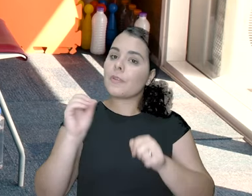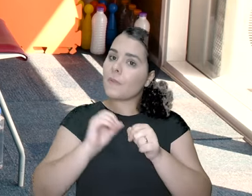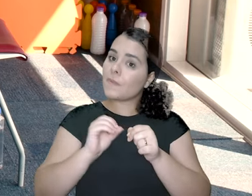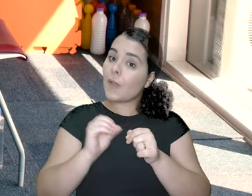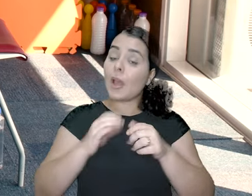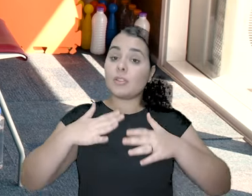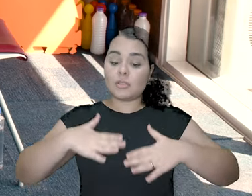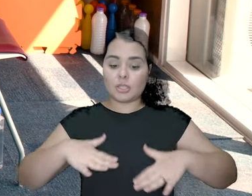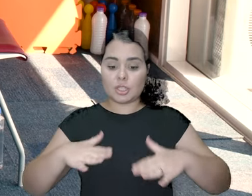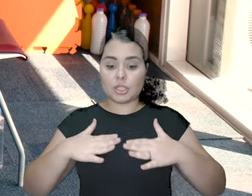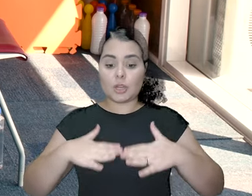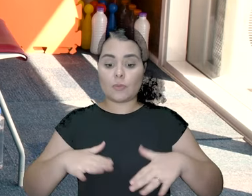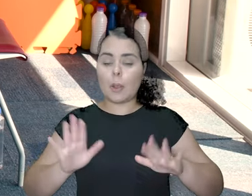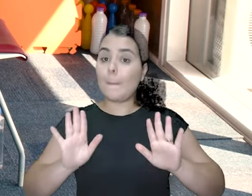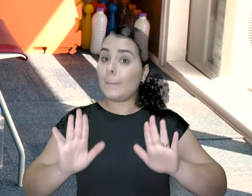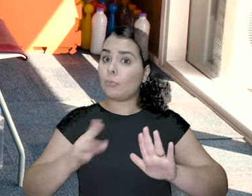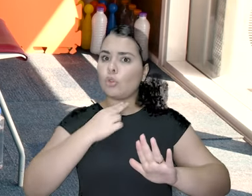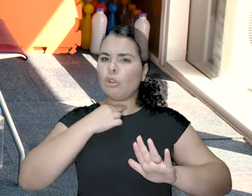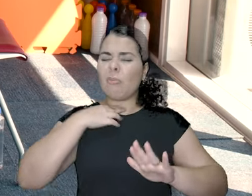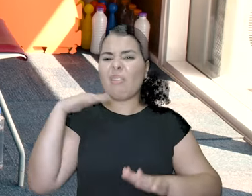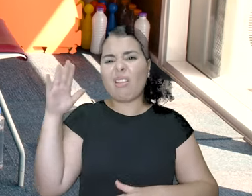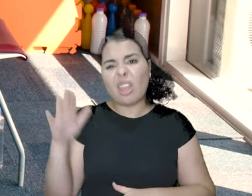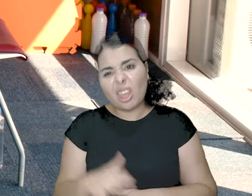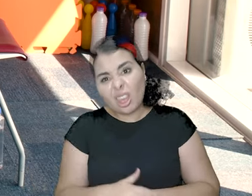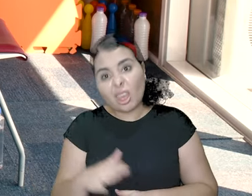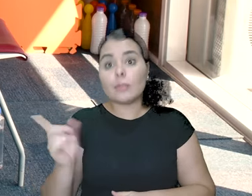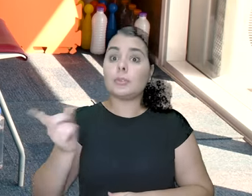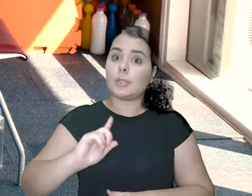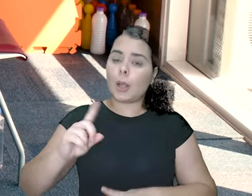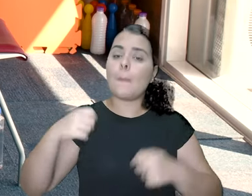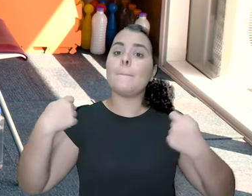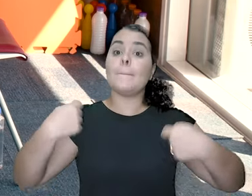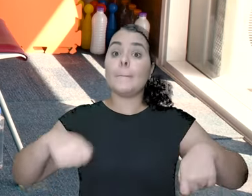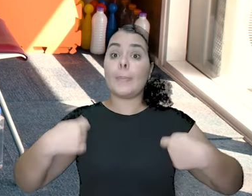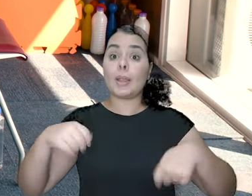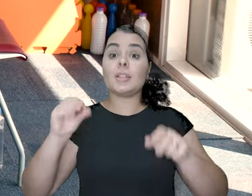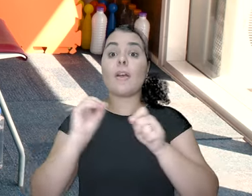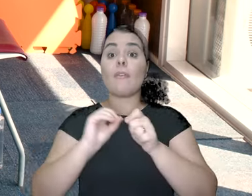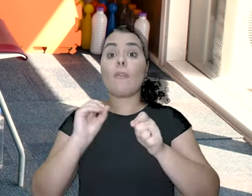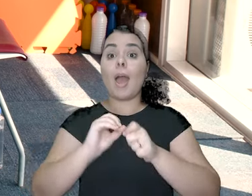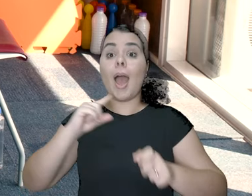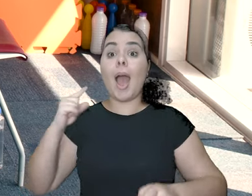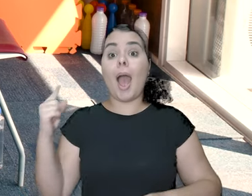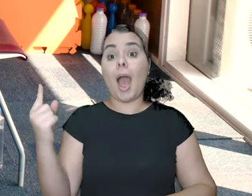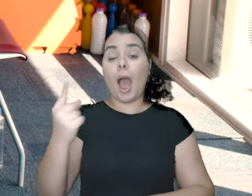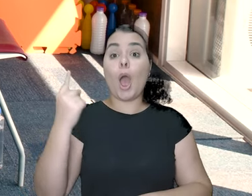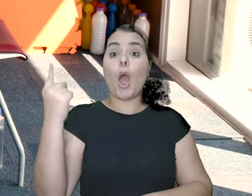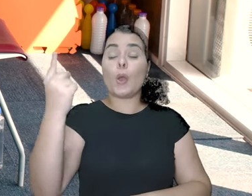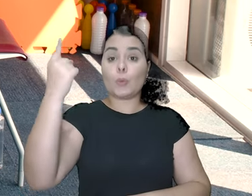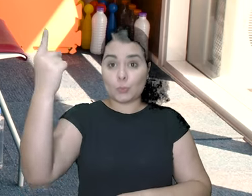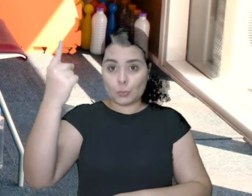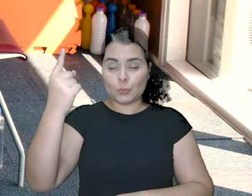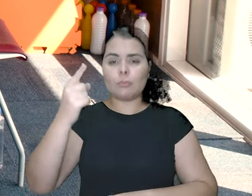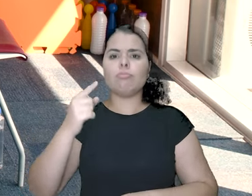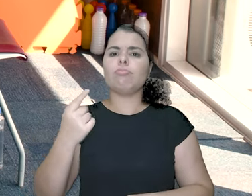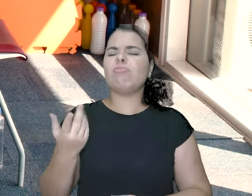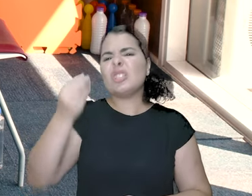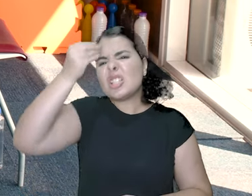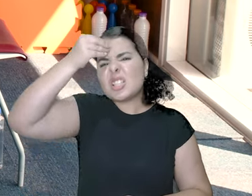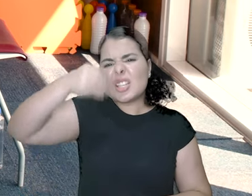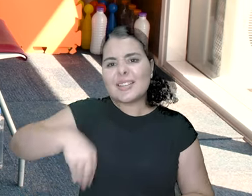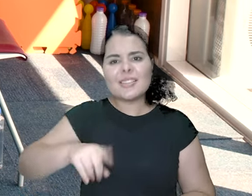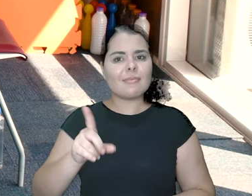pouquinho mais devagar. Eu só não quero que o braço fique baixo. Bem alto. Bem alto lá em cima, tá bom?